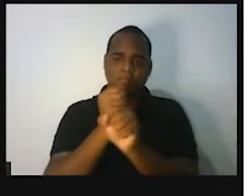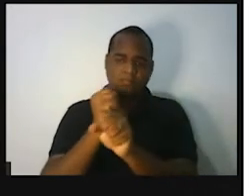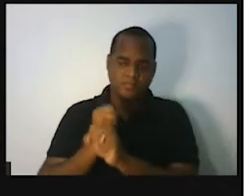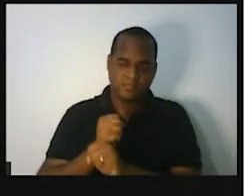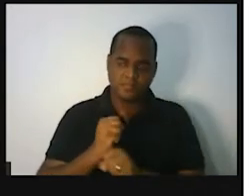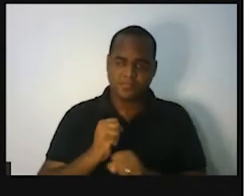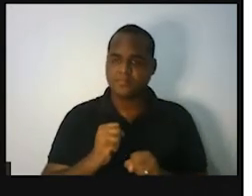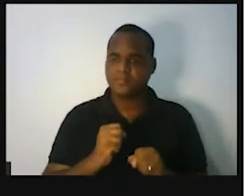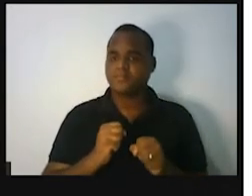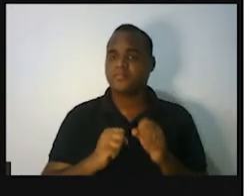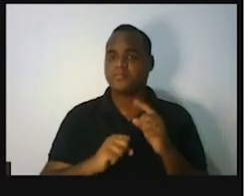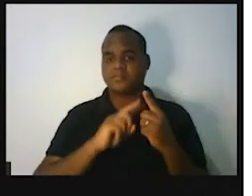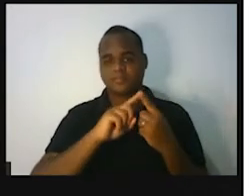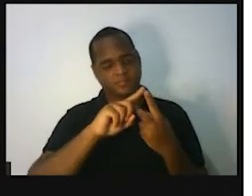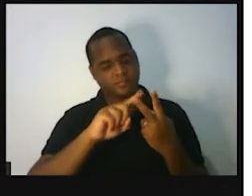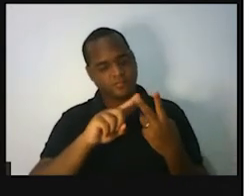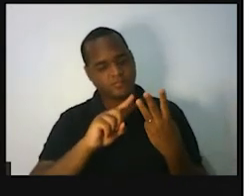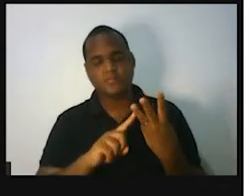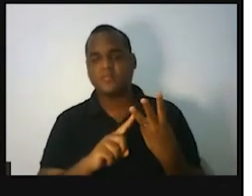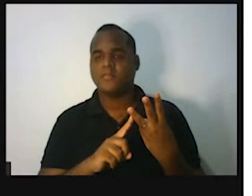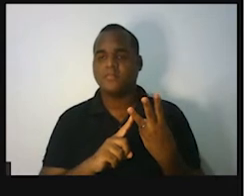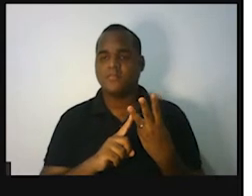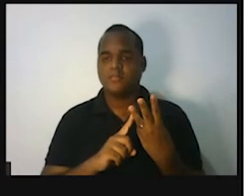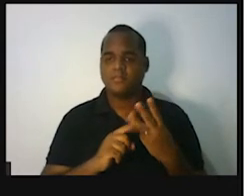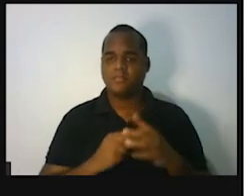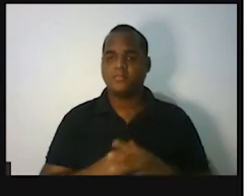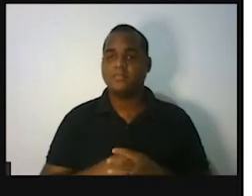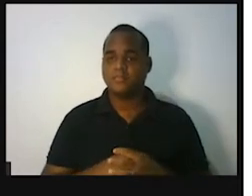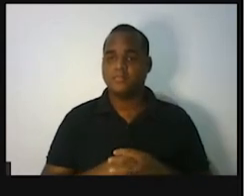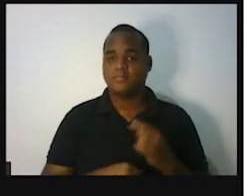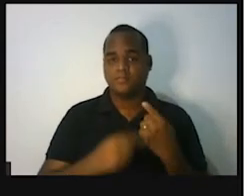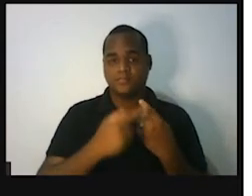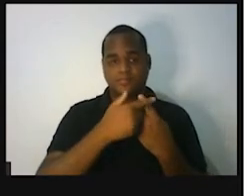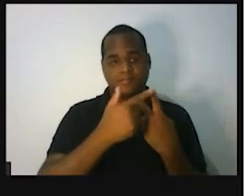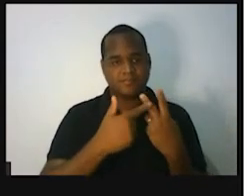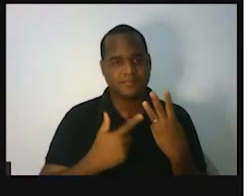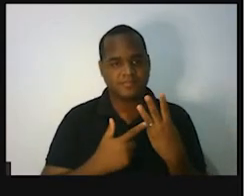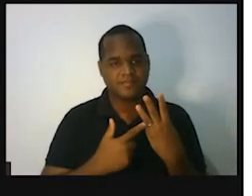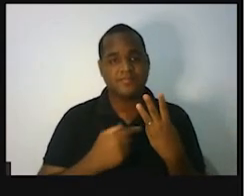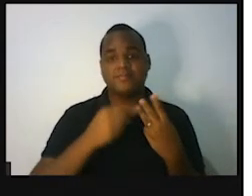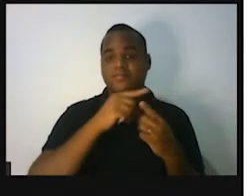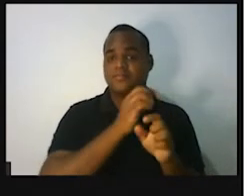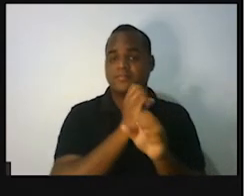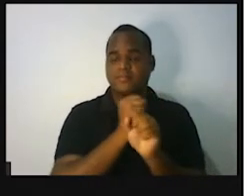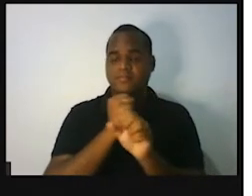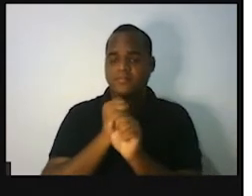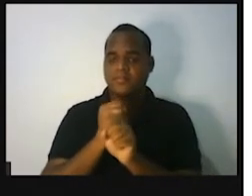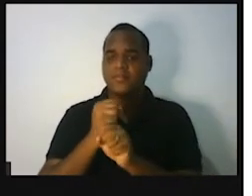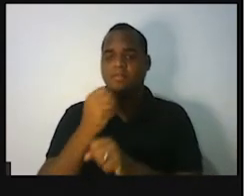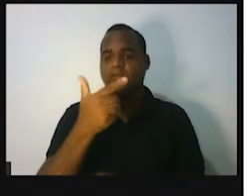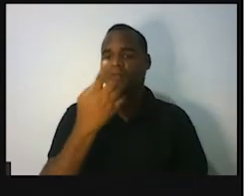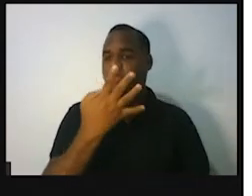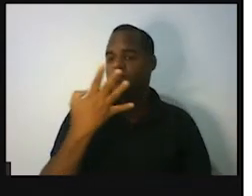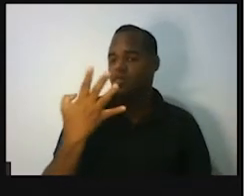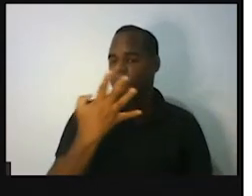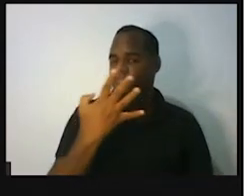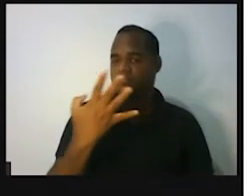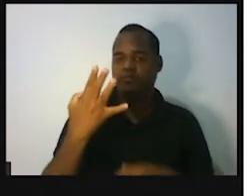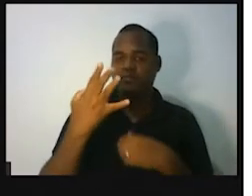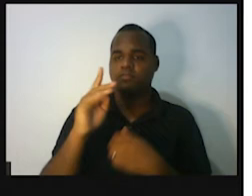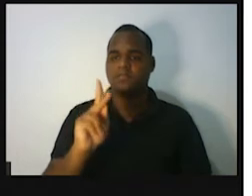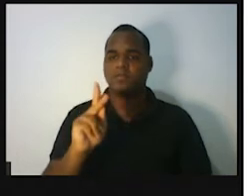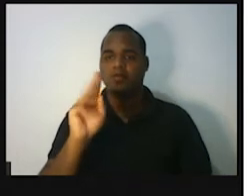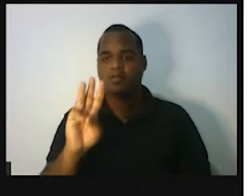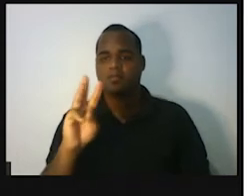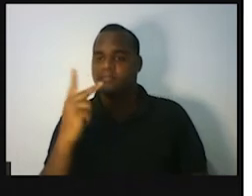3 consumos. Vou somar o 244 kilowatt-hora com